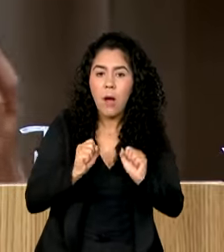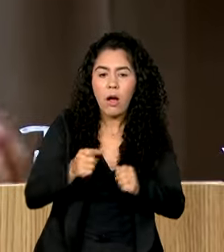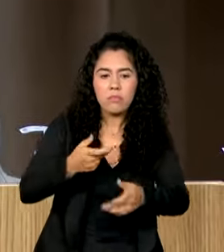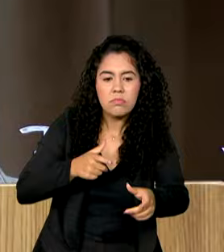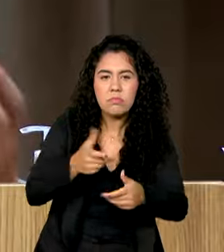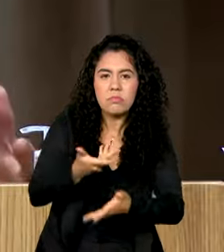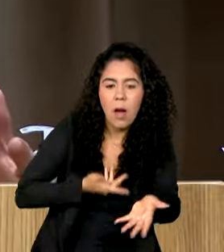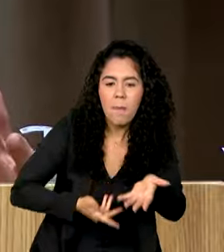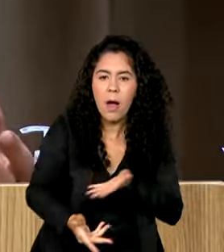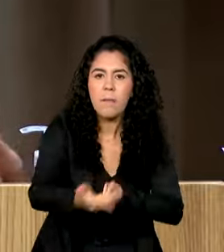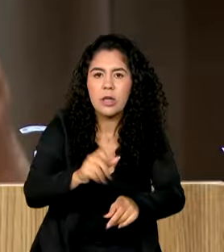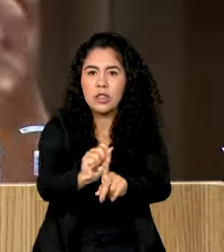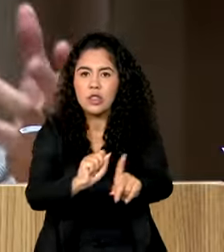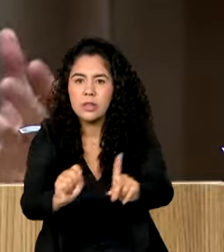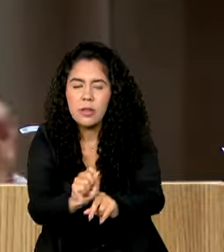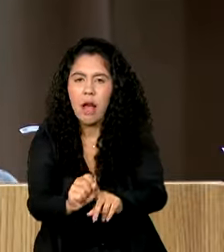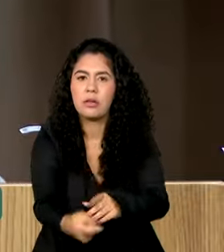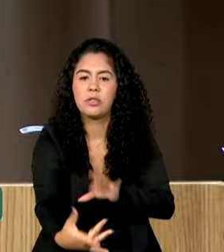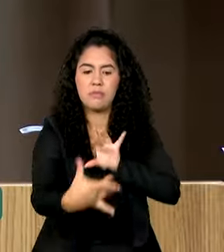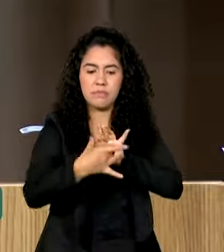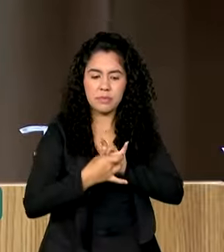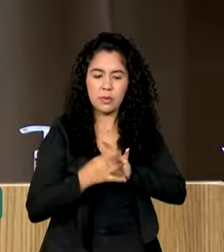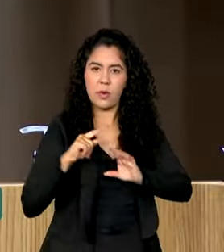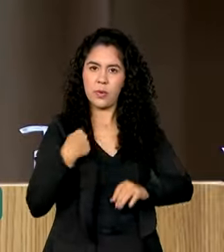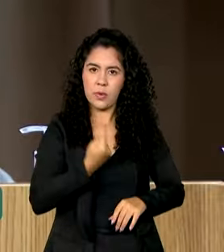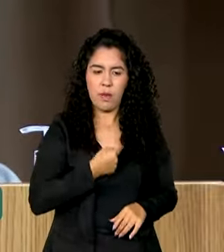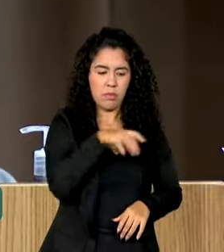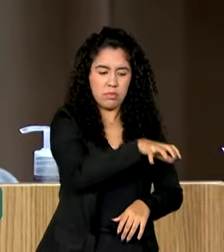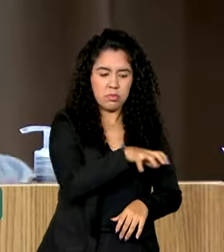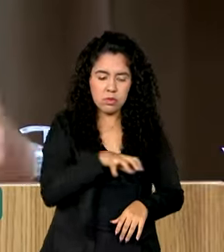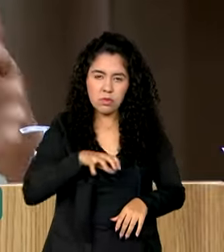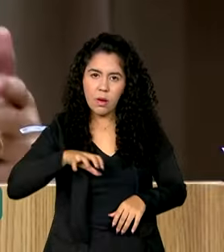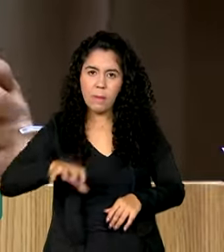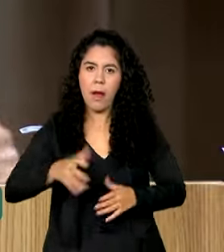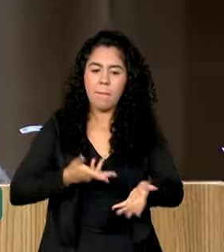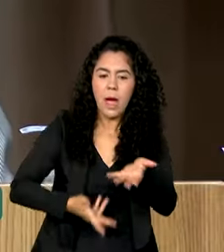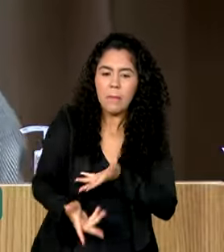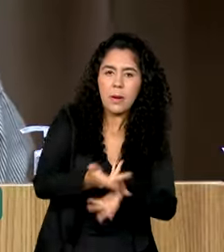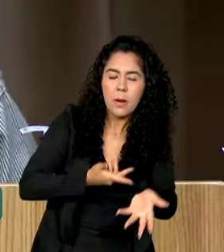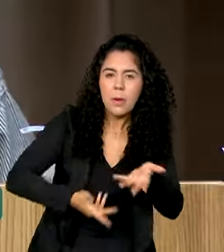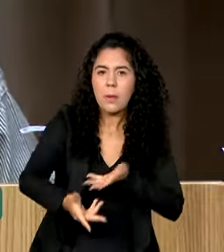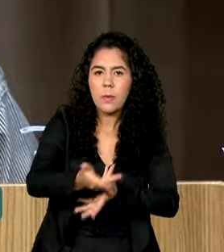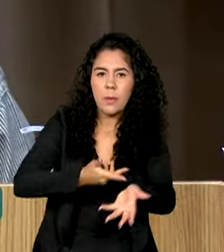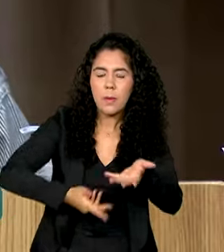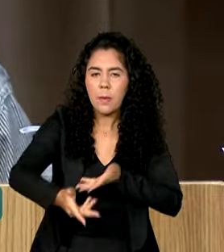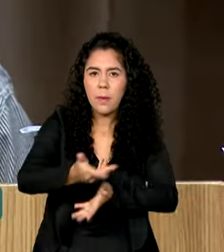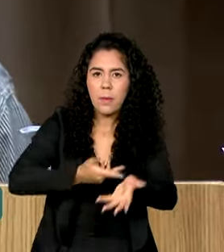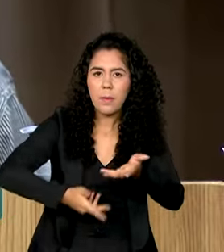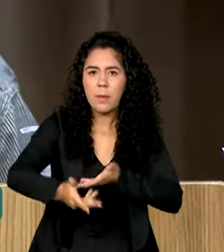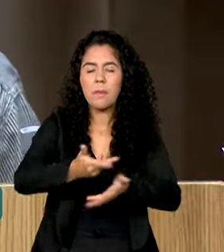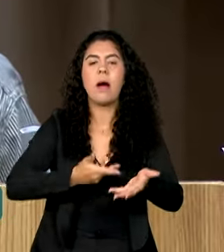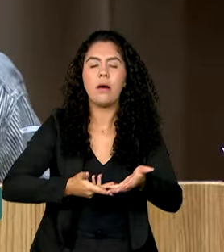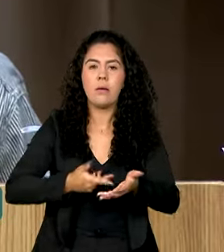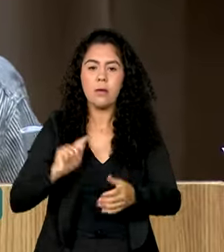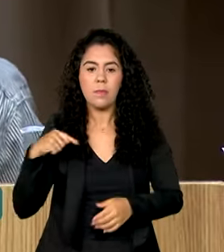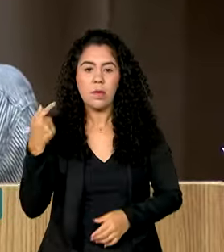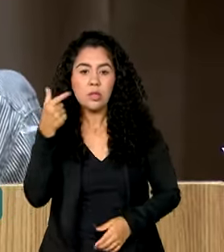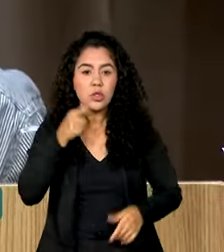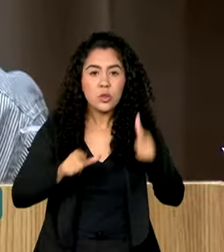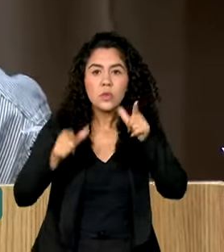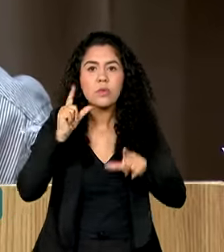em movimento, para poder dialogar, inclusive, com os movimentos e com os espaços de controle social, para a gente